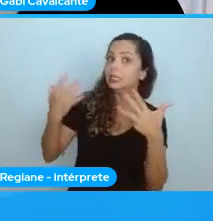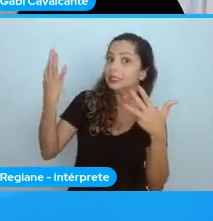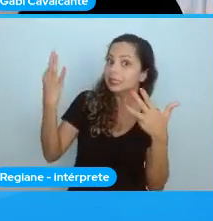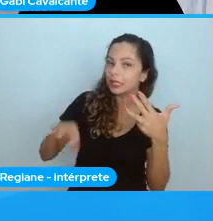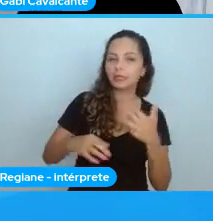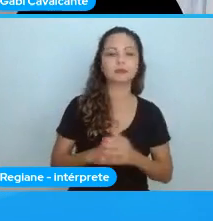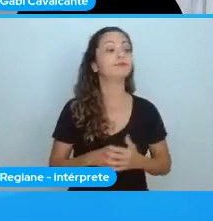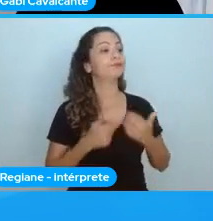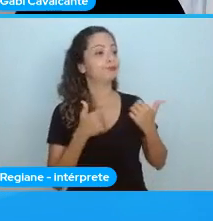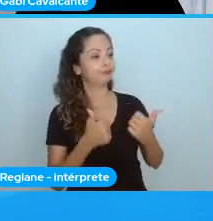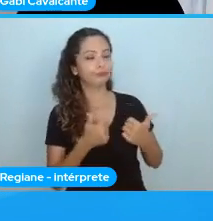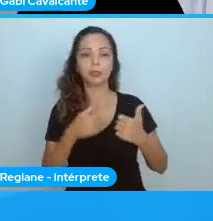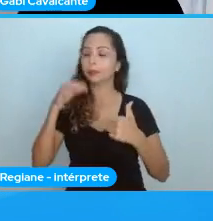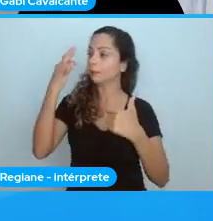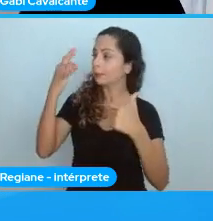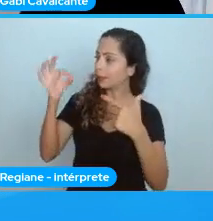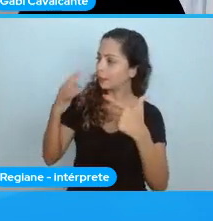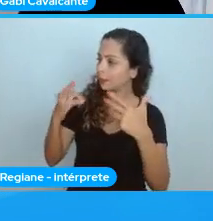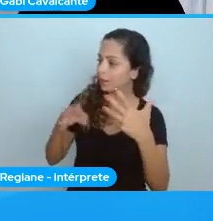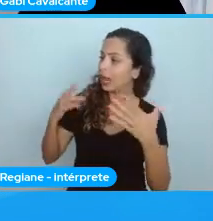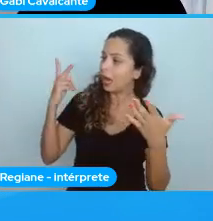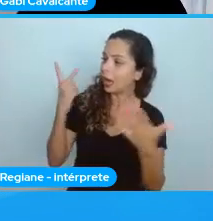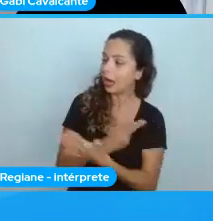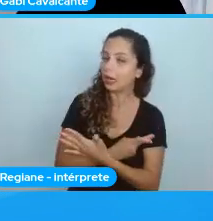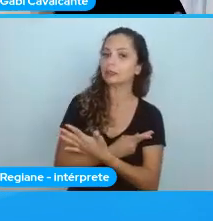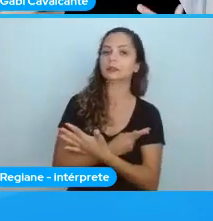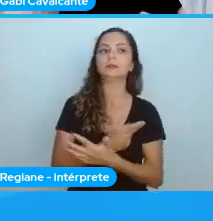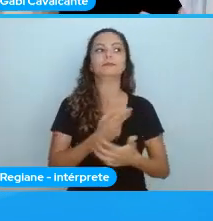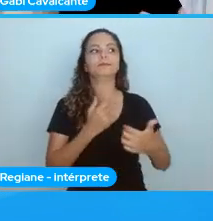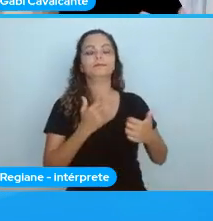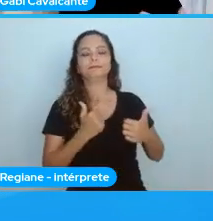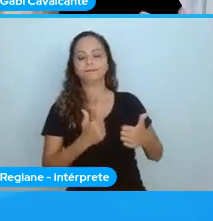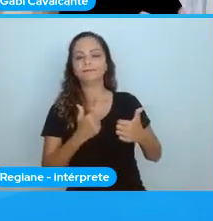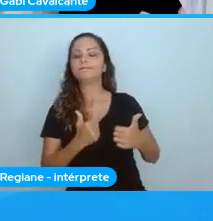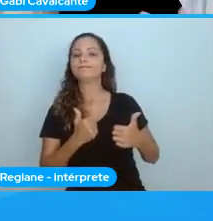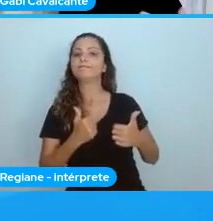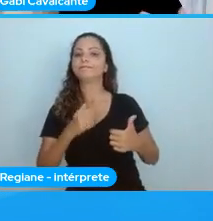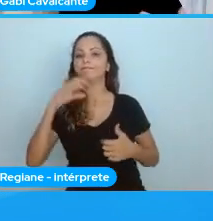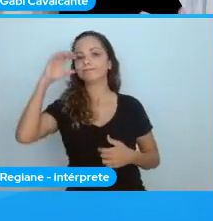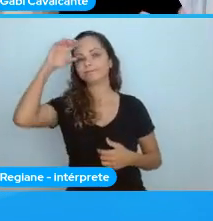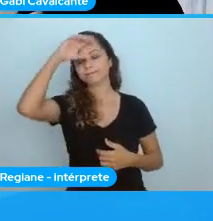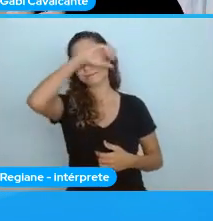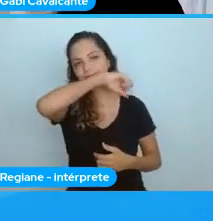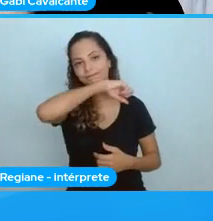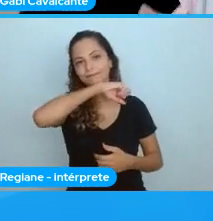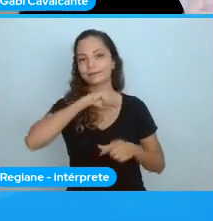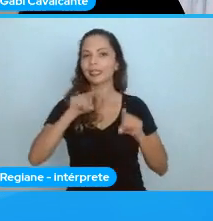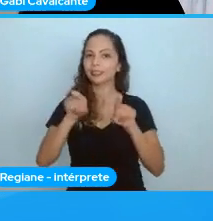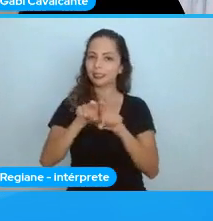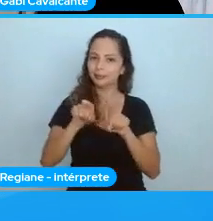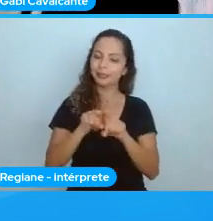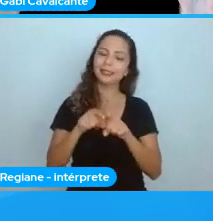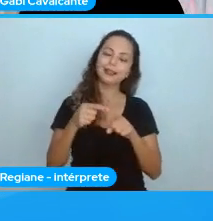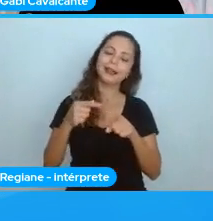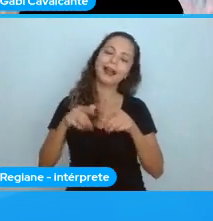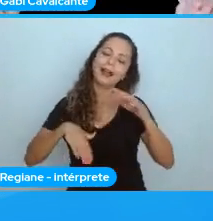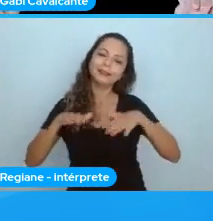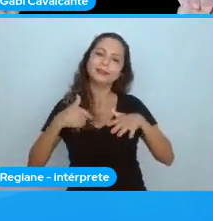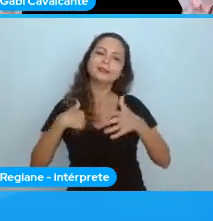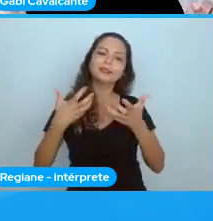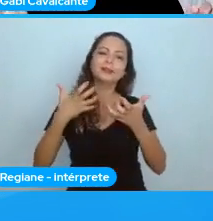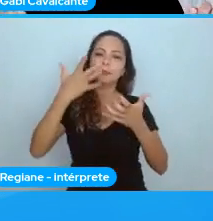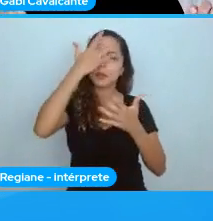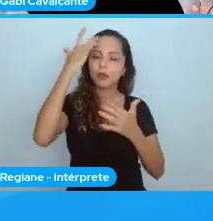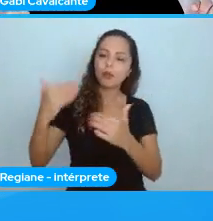gostaria que alguém tivesse falado para mim no início. Que teria feito com que, talvez, algumas coisas saíssem melhor do que saiu.